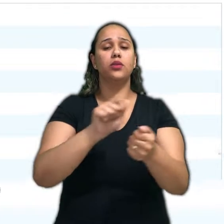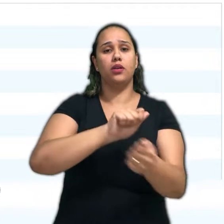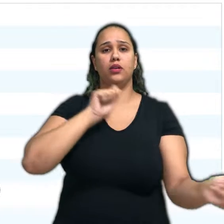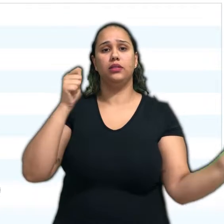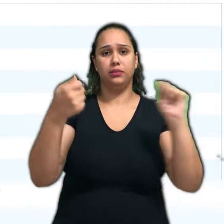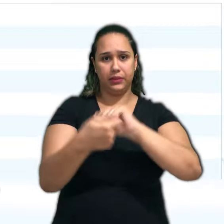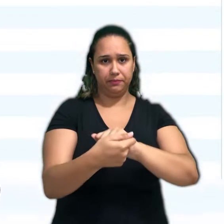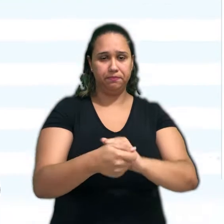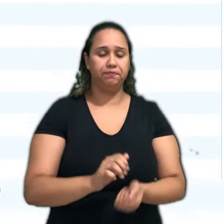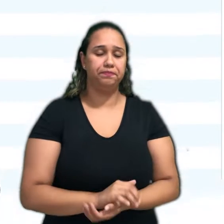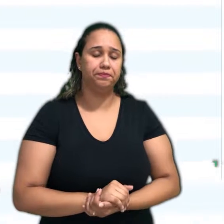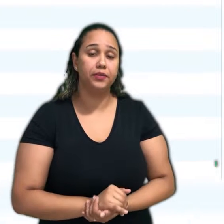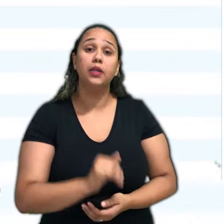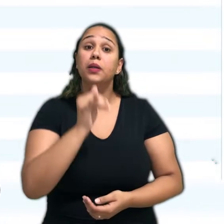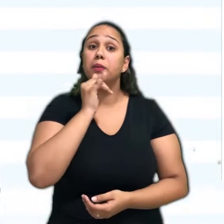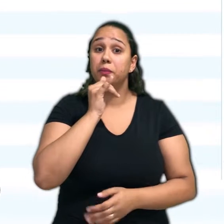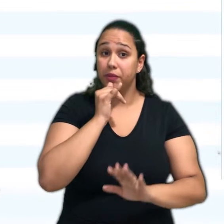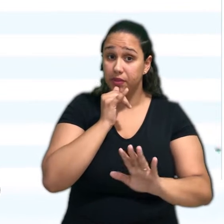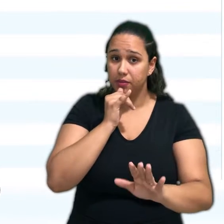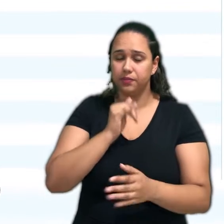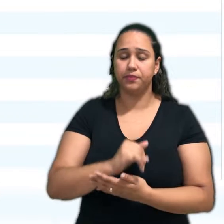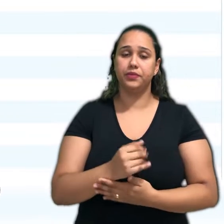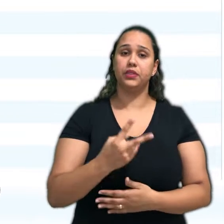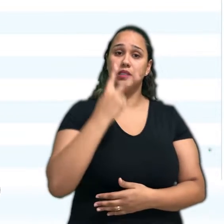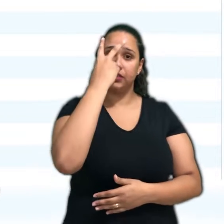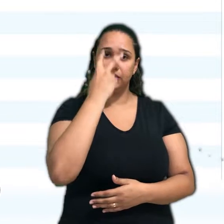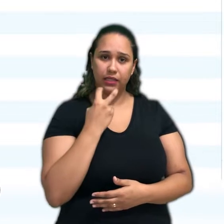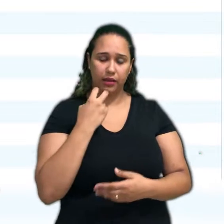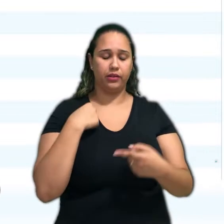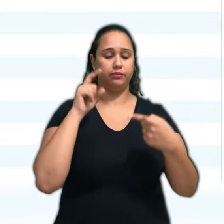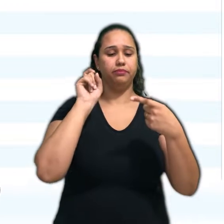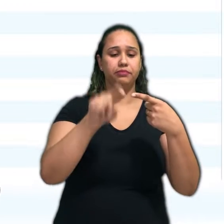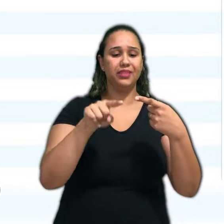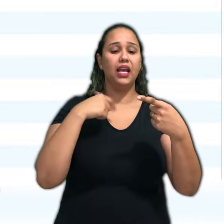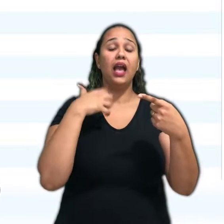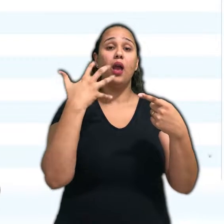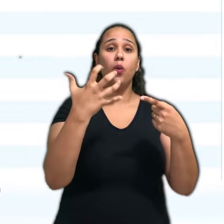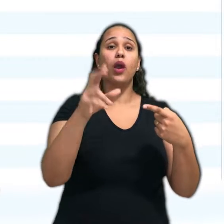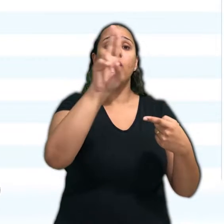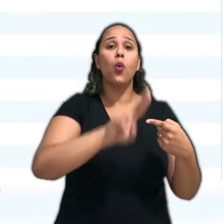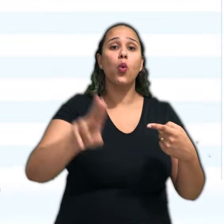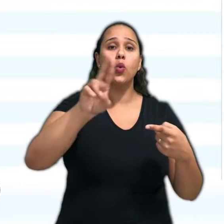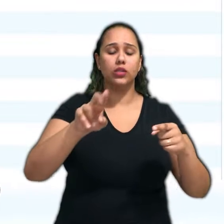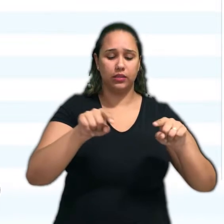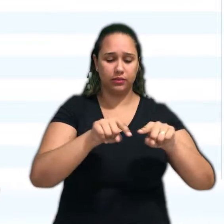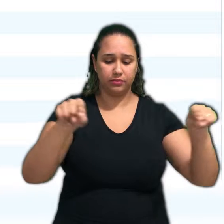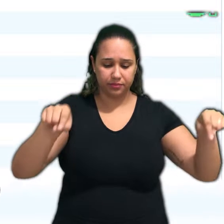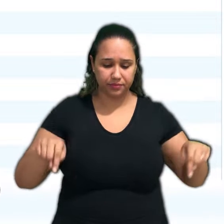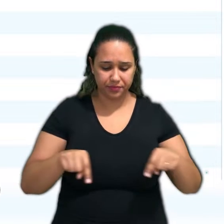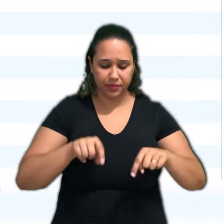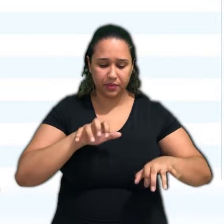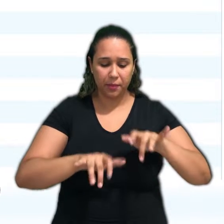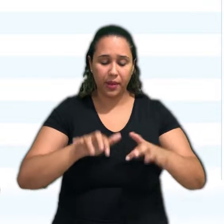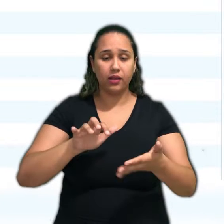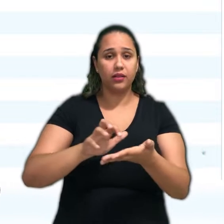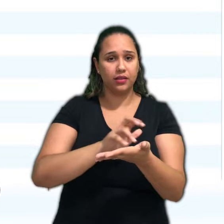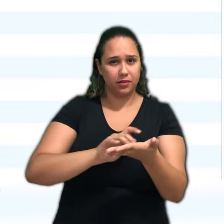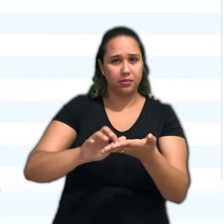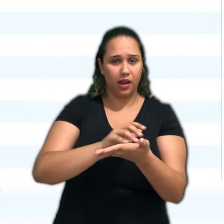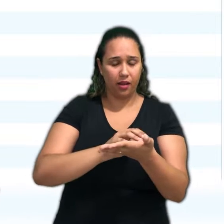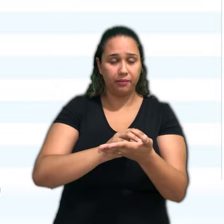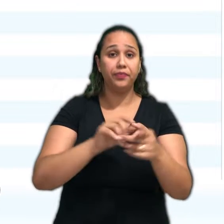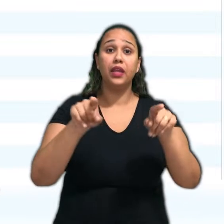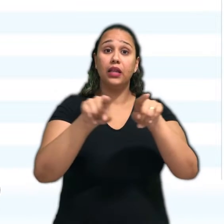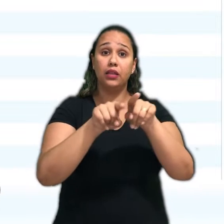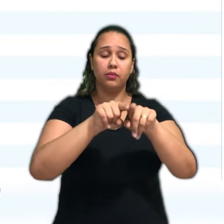exemplo, no caso de deficiência visual, você pode assinalar que necessita da permissão para o uso de máquina de braille, tempo adicional para a realização da